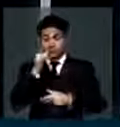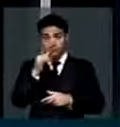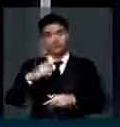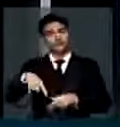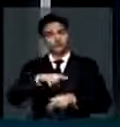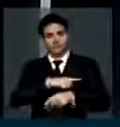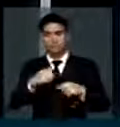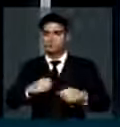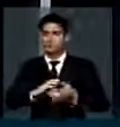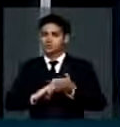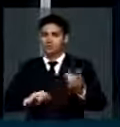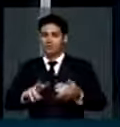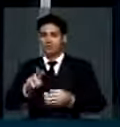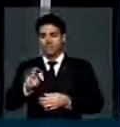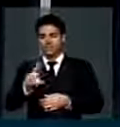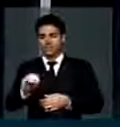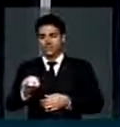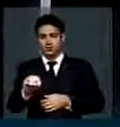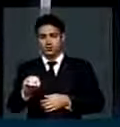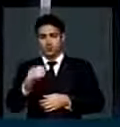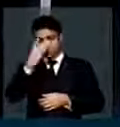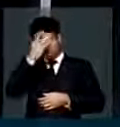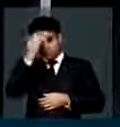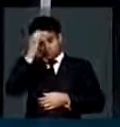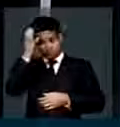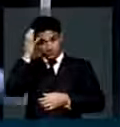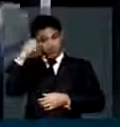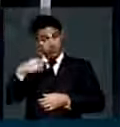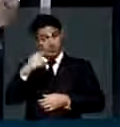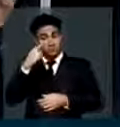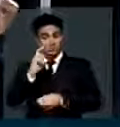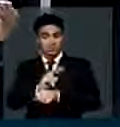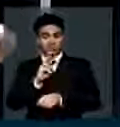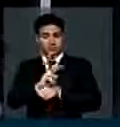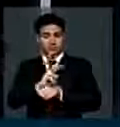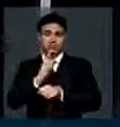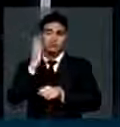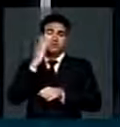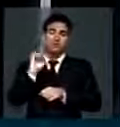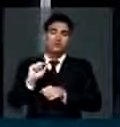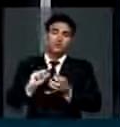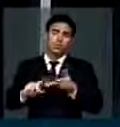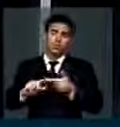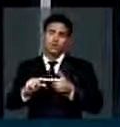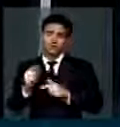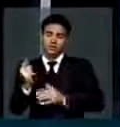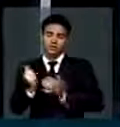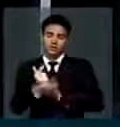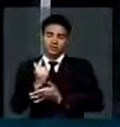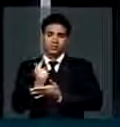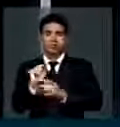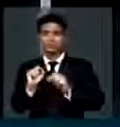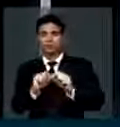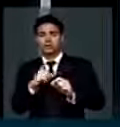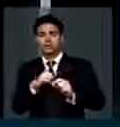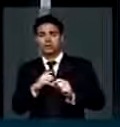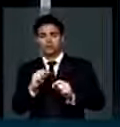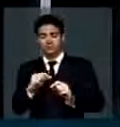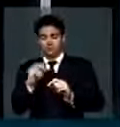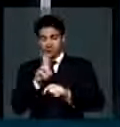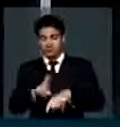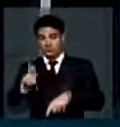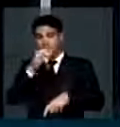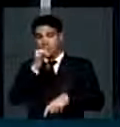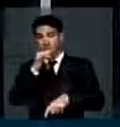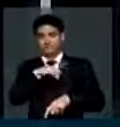nós temos que derrubar o veto. O consumidor tem que estar protegido, tem que saber aquilo que ele está comprando, o que está previsto, o consumo de energia que ali